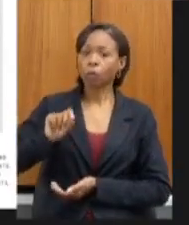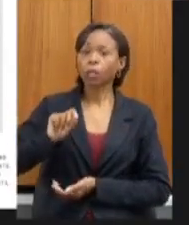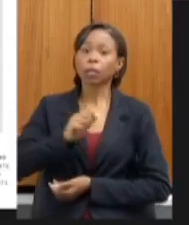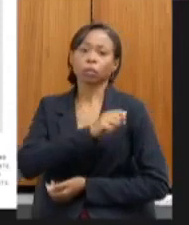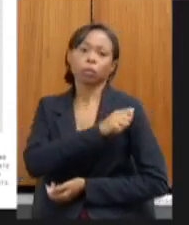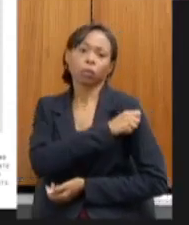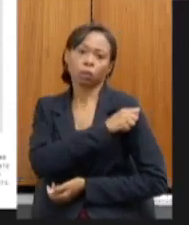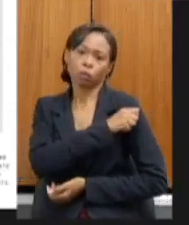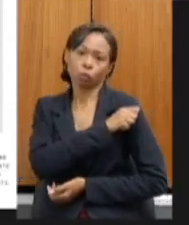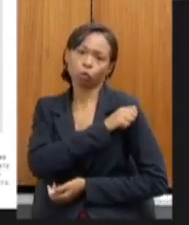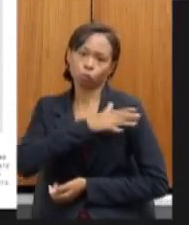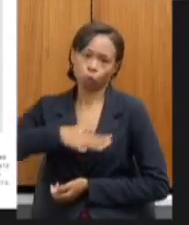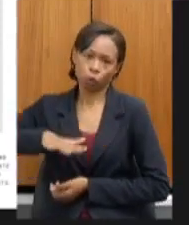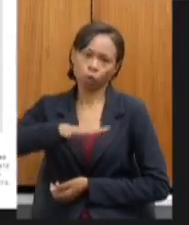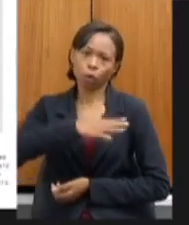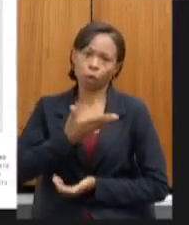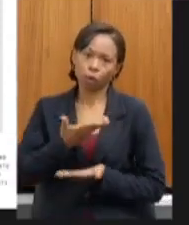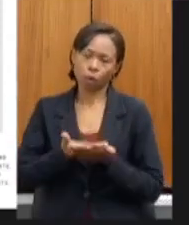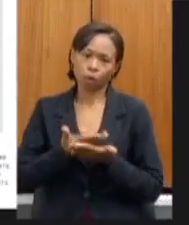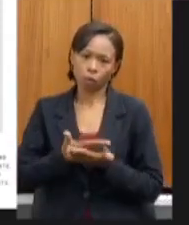estadual de ensino. Por favor.